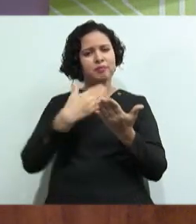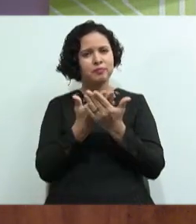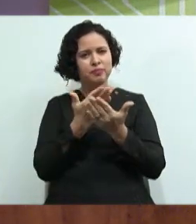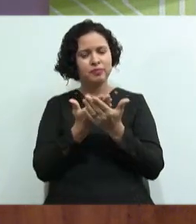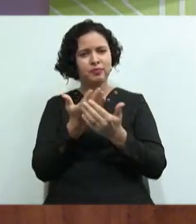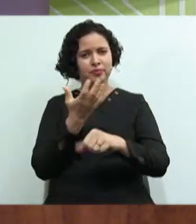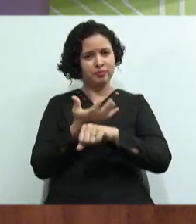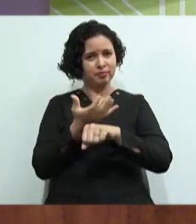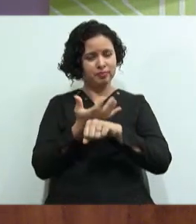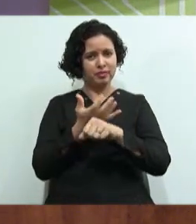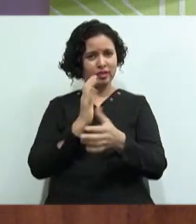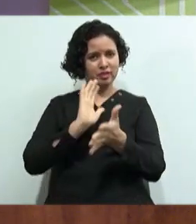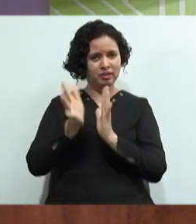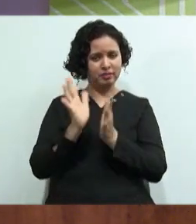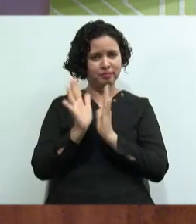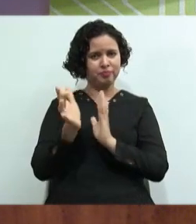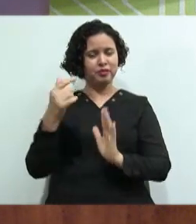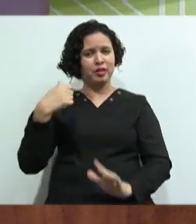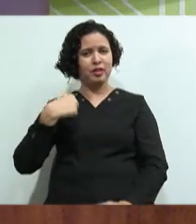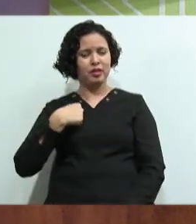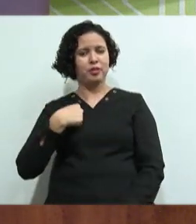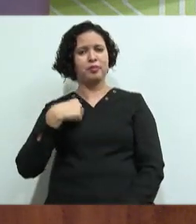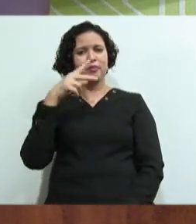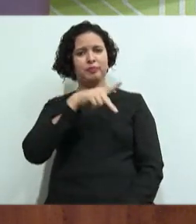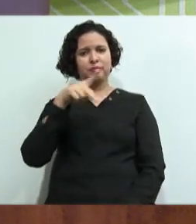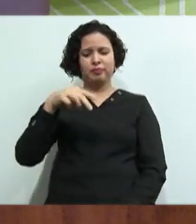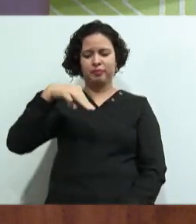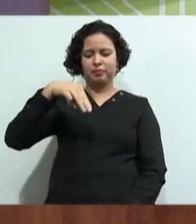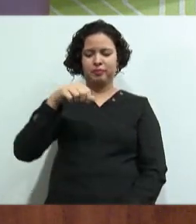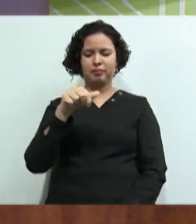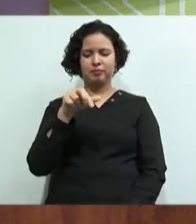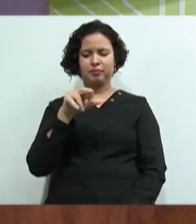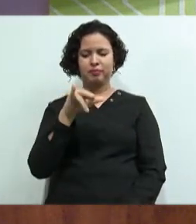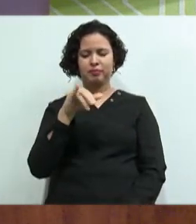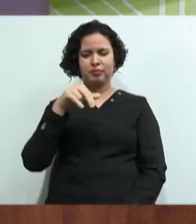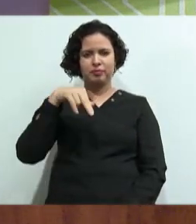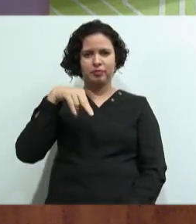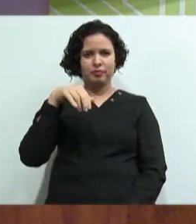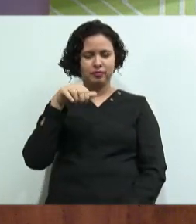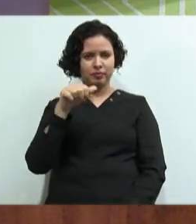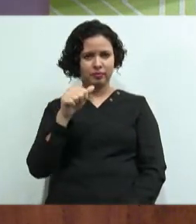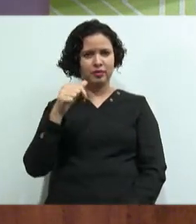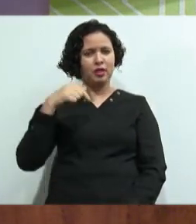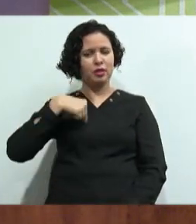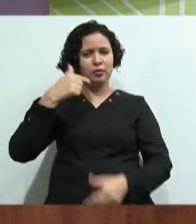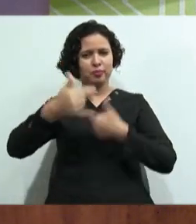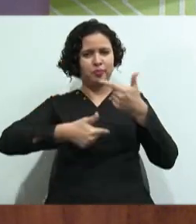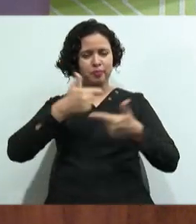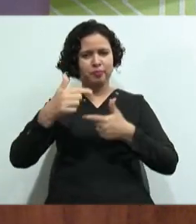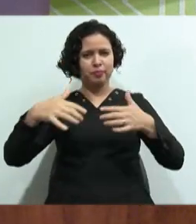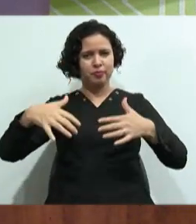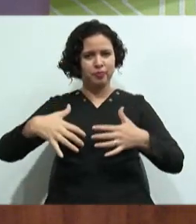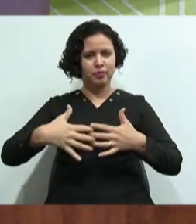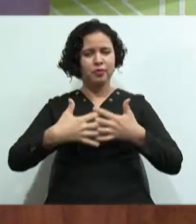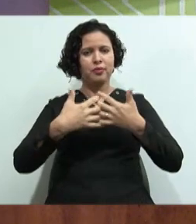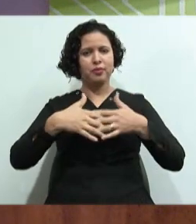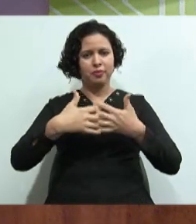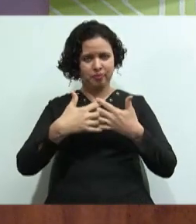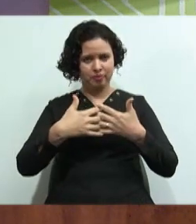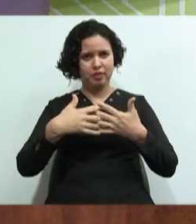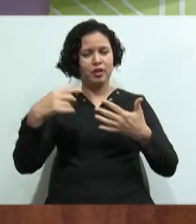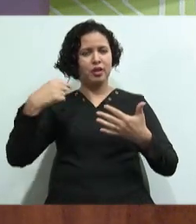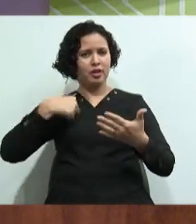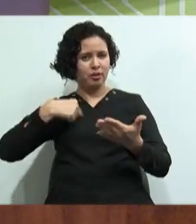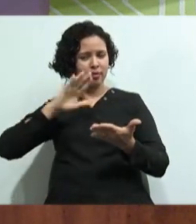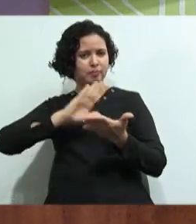DE LIBRAS Eu sou a professora Marina, trabalho no Campus Ariquemes No Instituto Federal Campus Ariquemes Lá sou